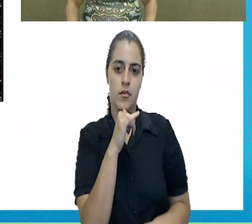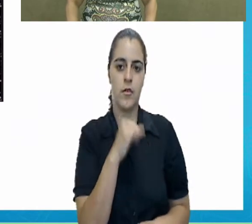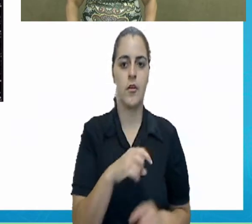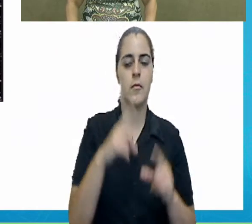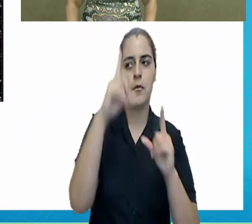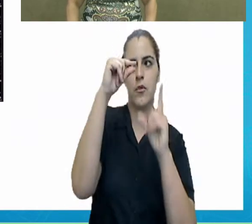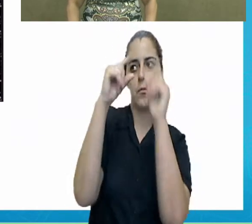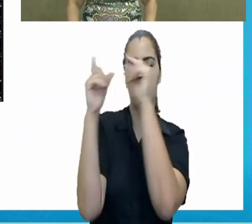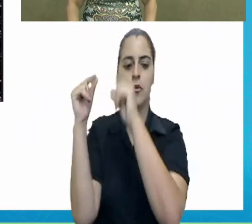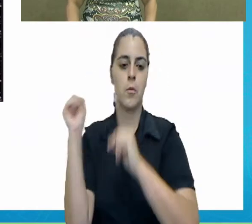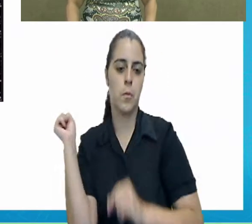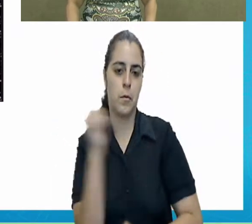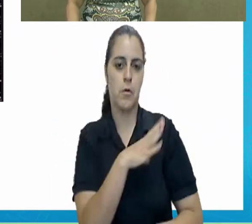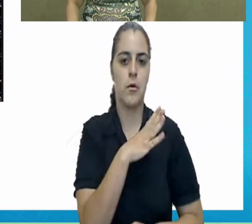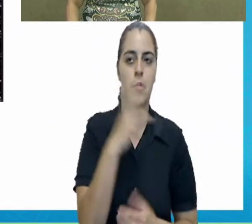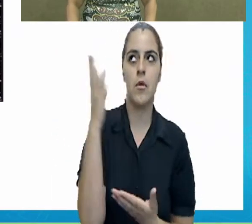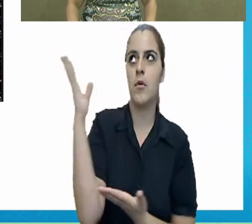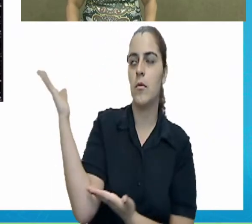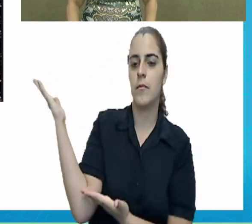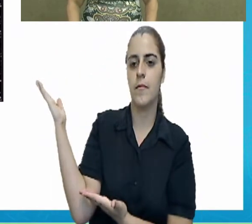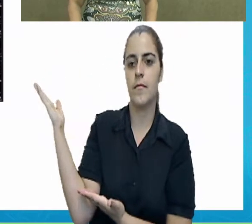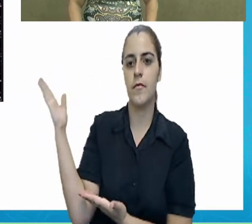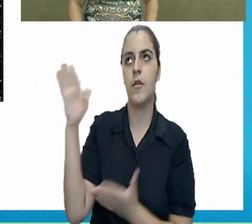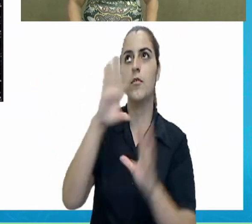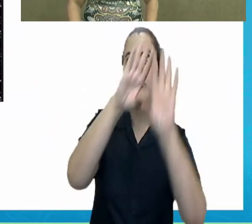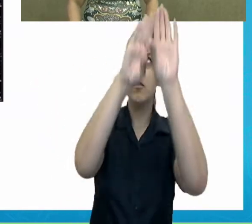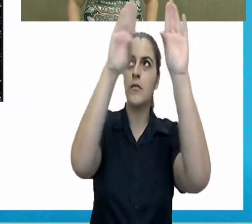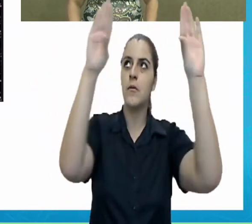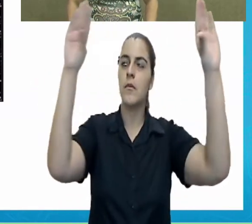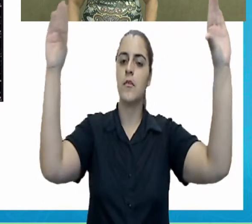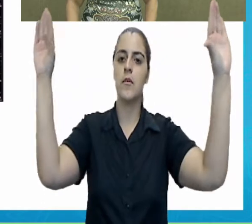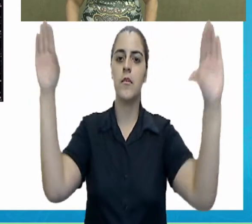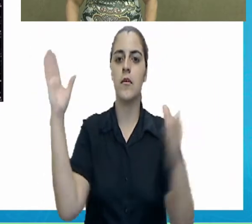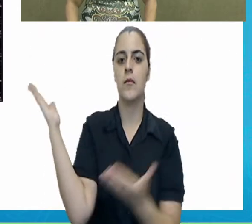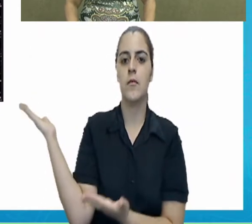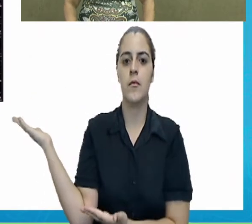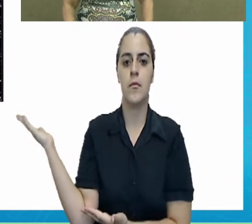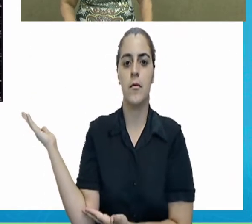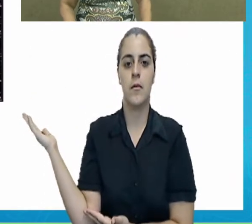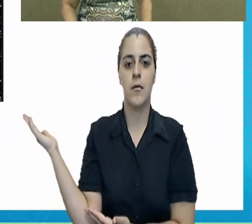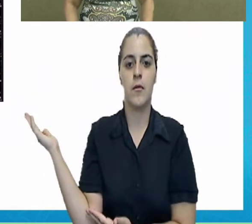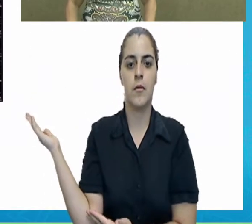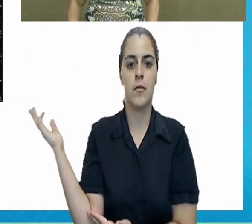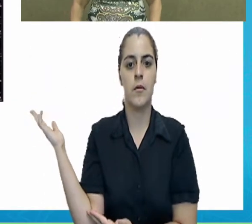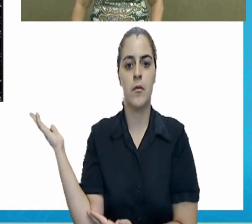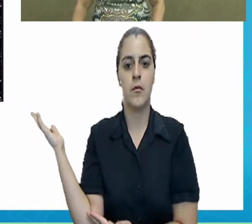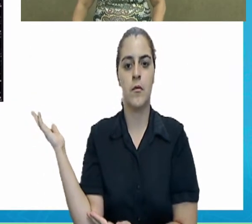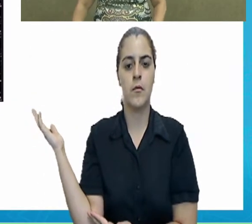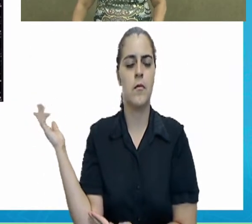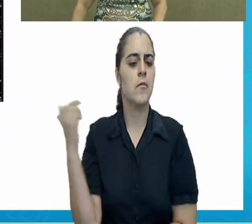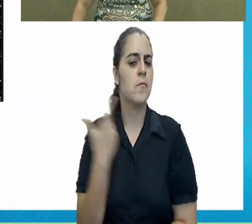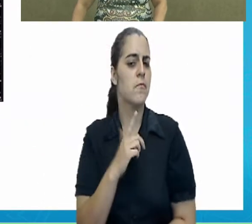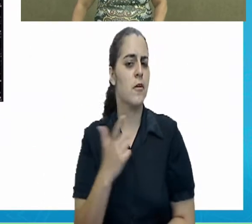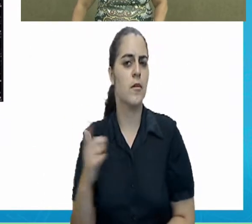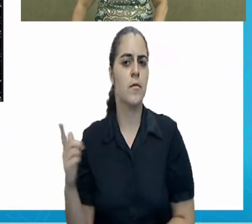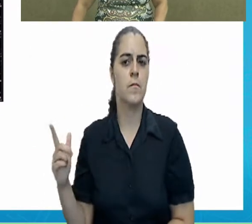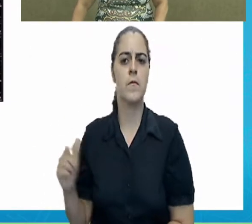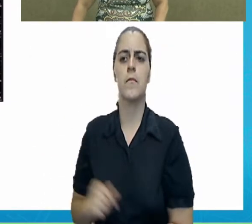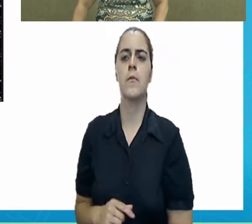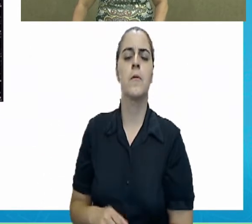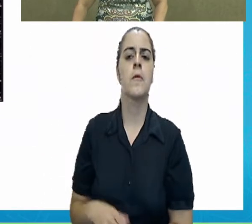uma supernova vista do espaço. Ainda não há imagens